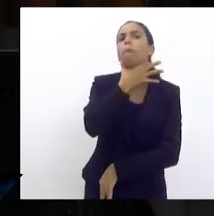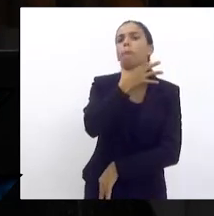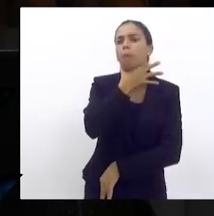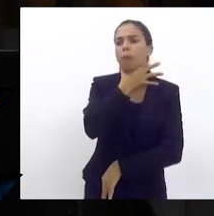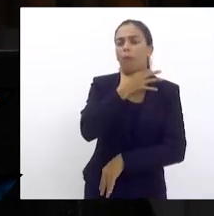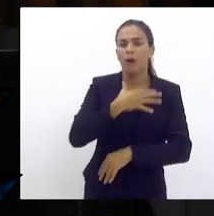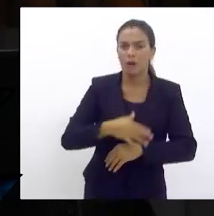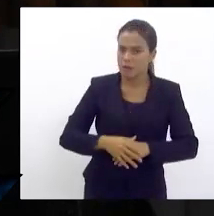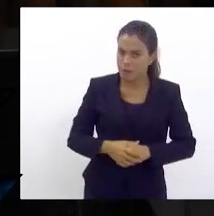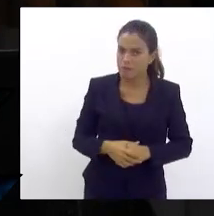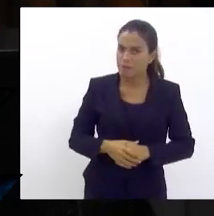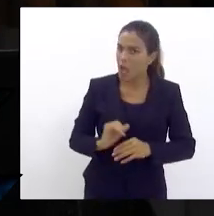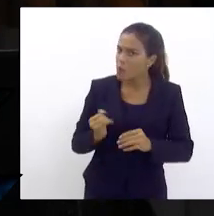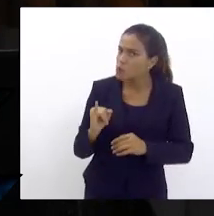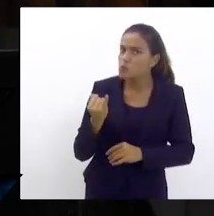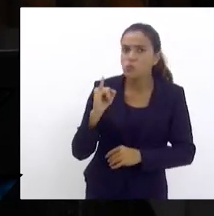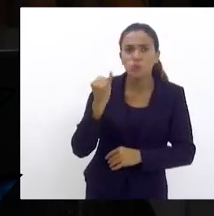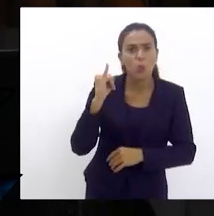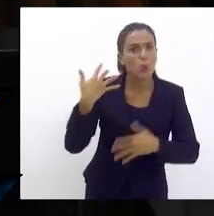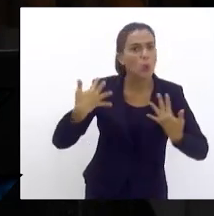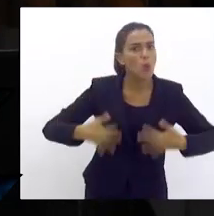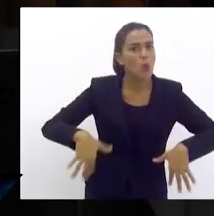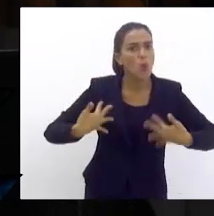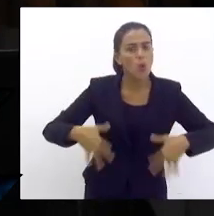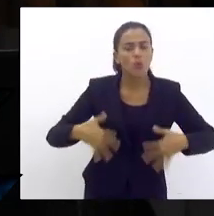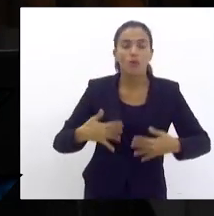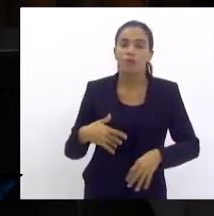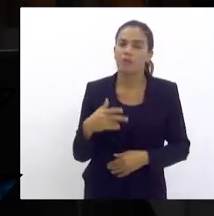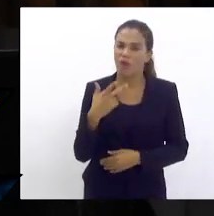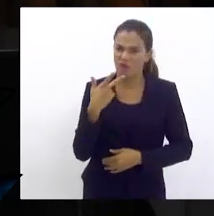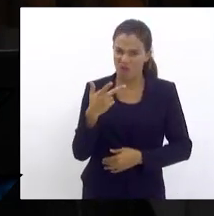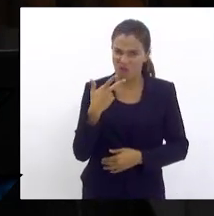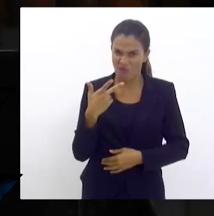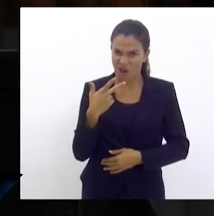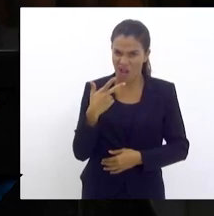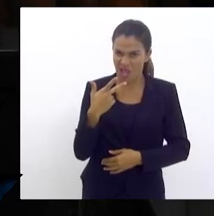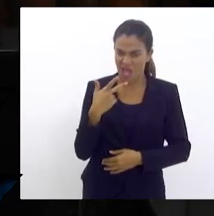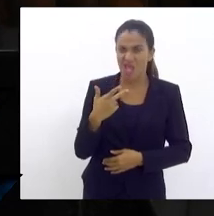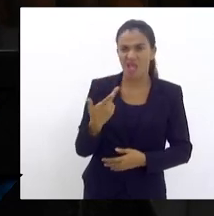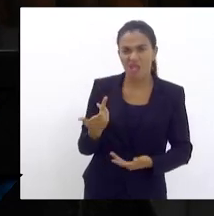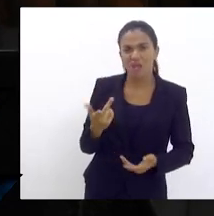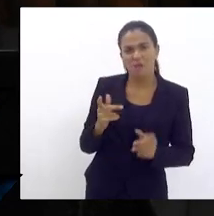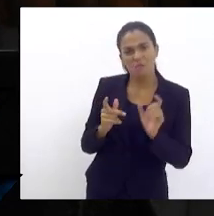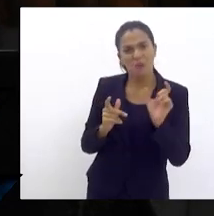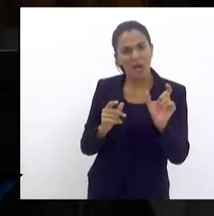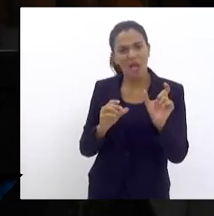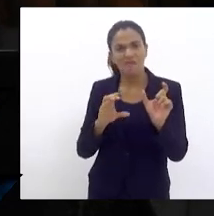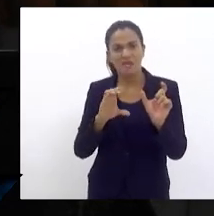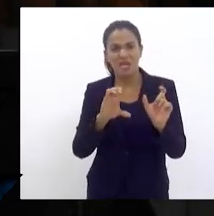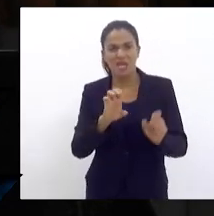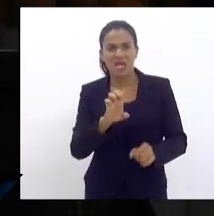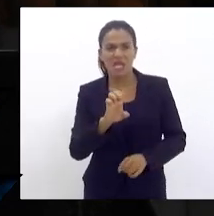juros, cá entre nós, eu falei escorchantes, mas é um juros